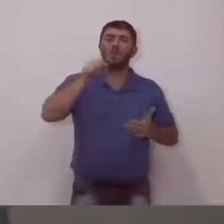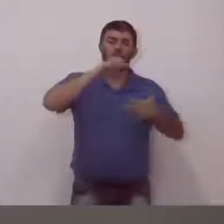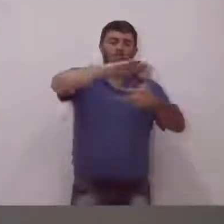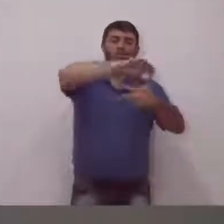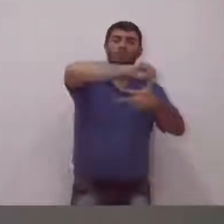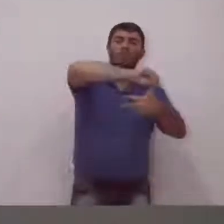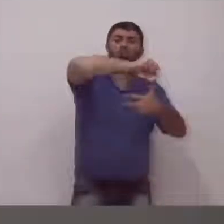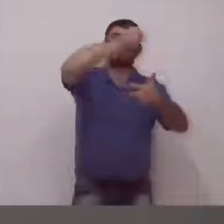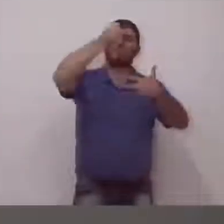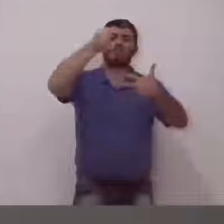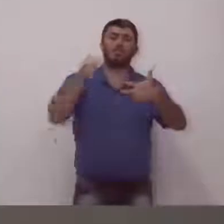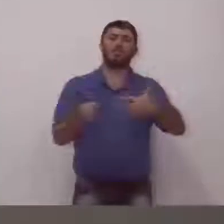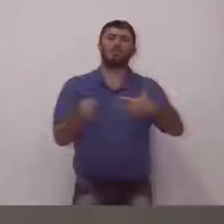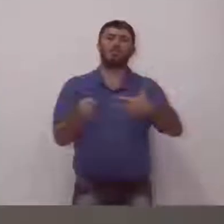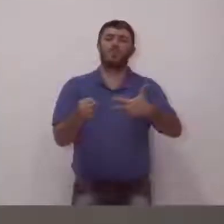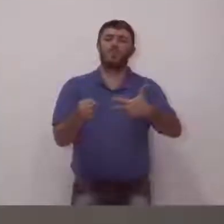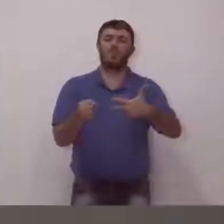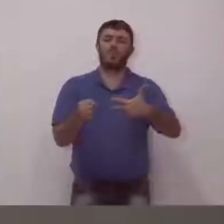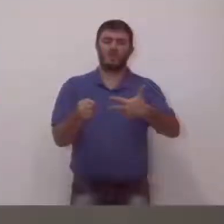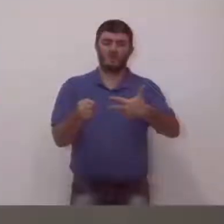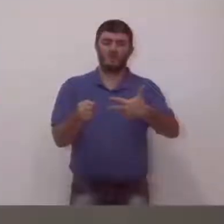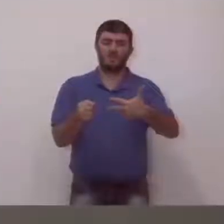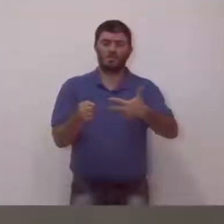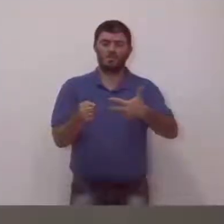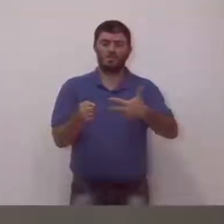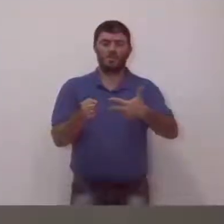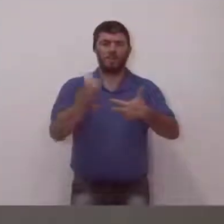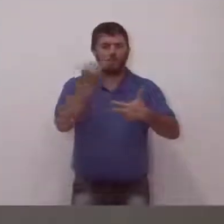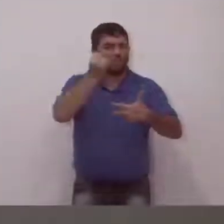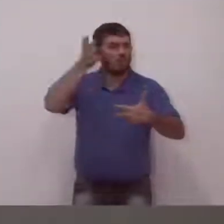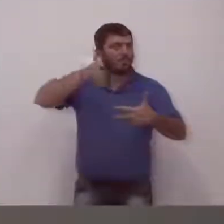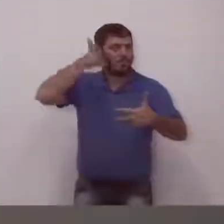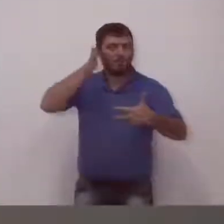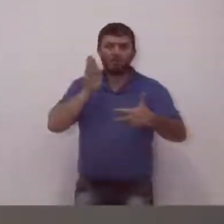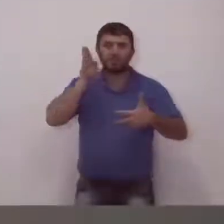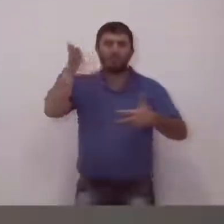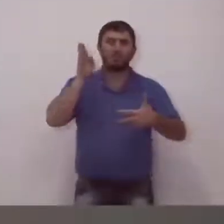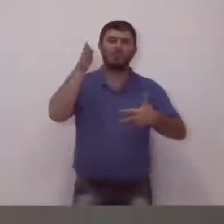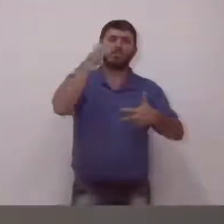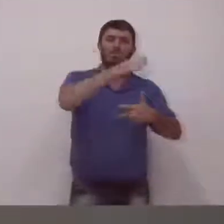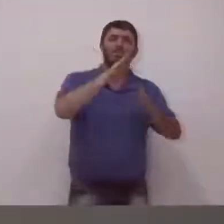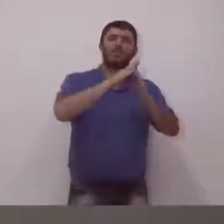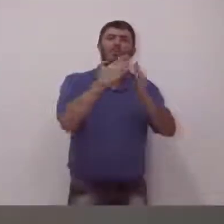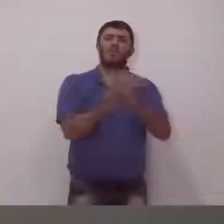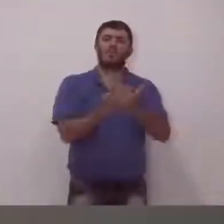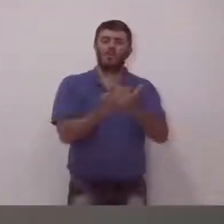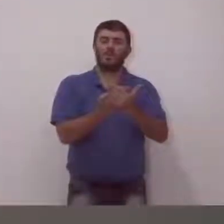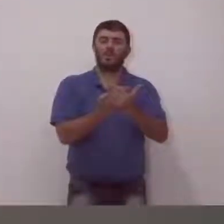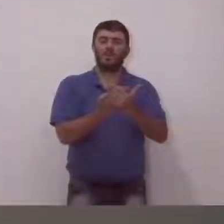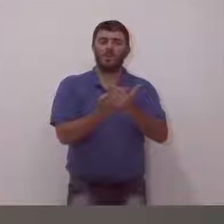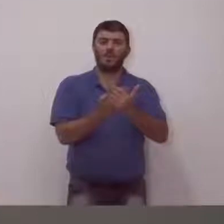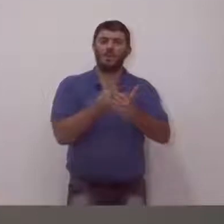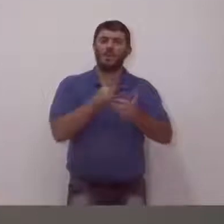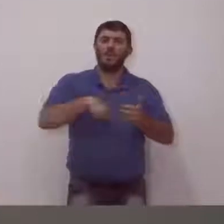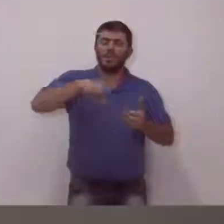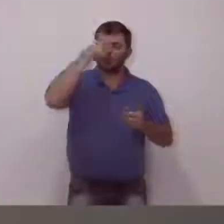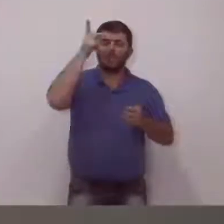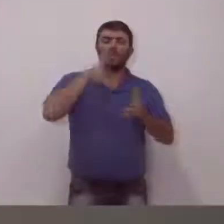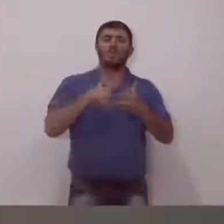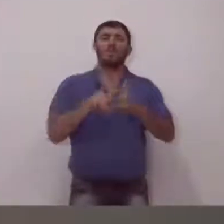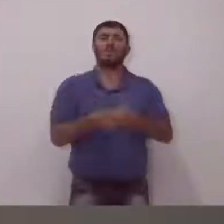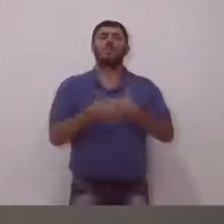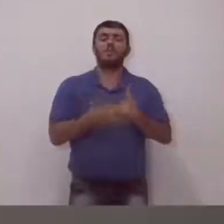executivo, aquele negócio todo. Então, em virtude dessa discussão e dessa confusão que algumas pessoas